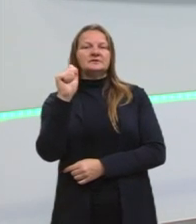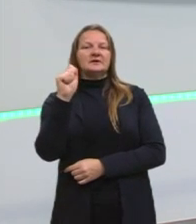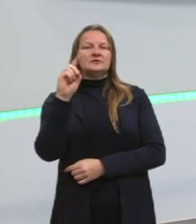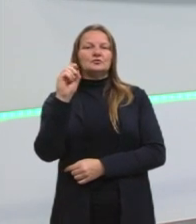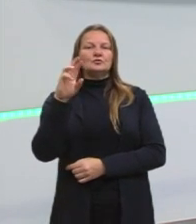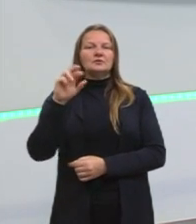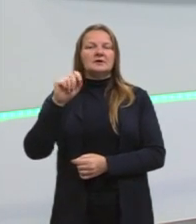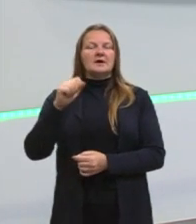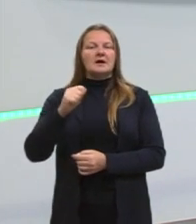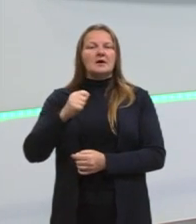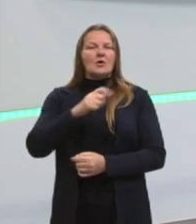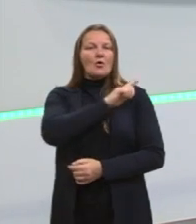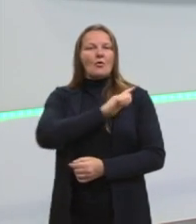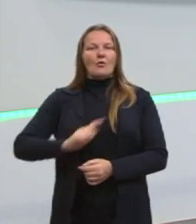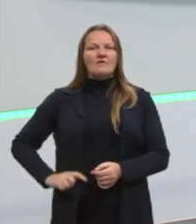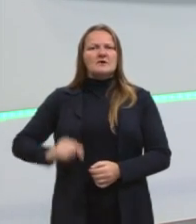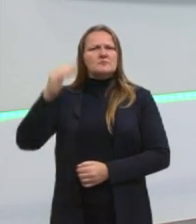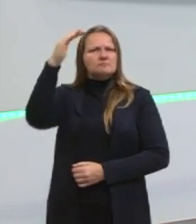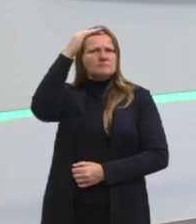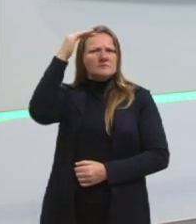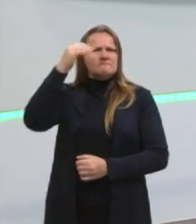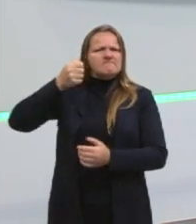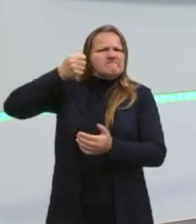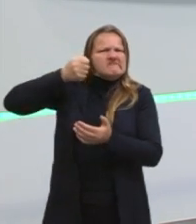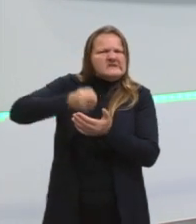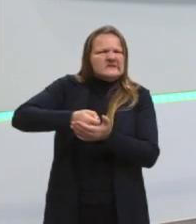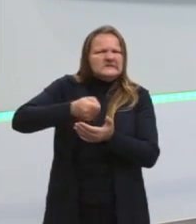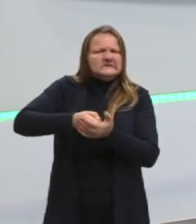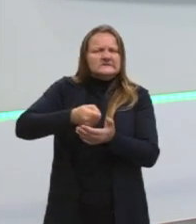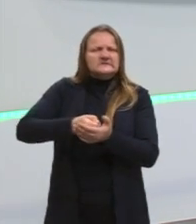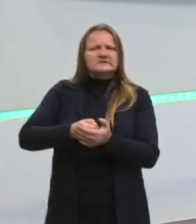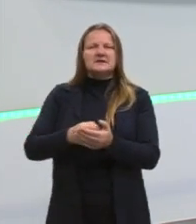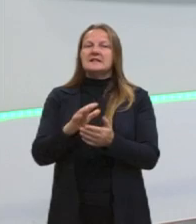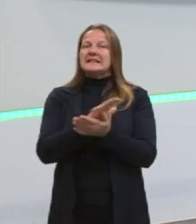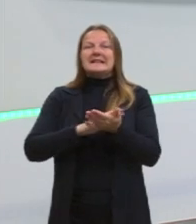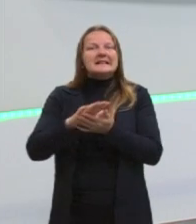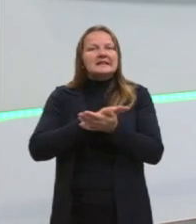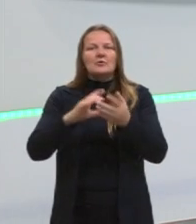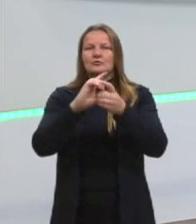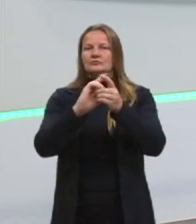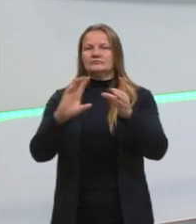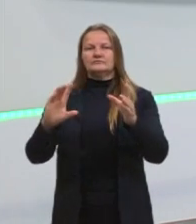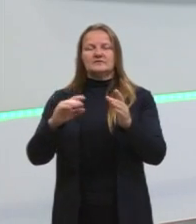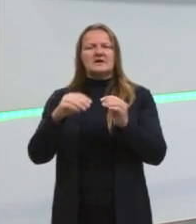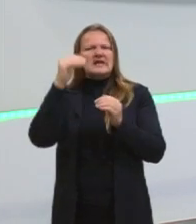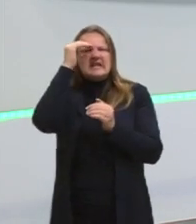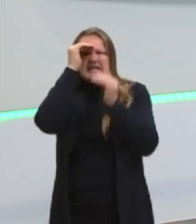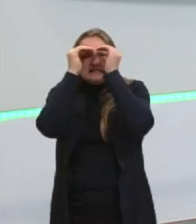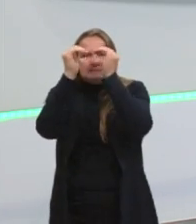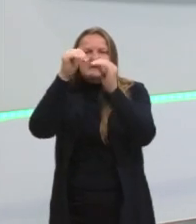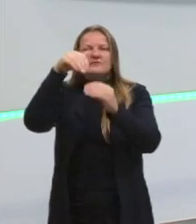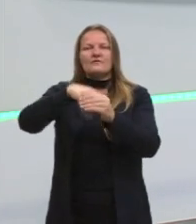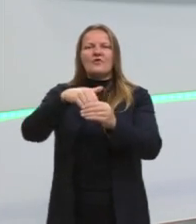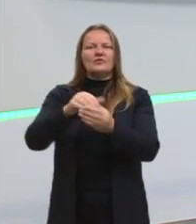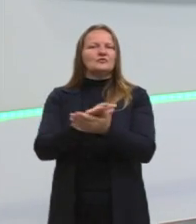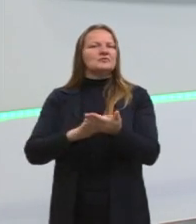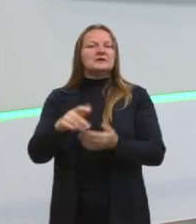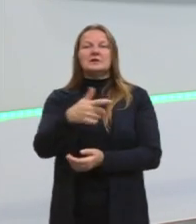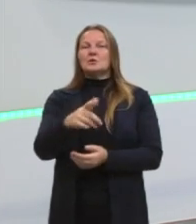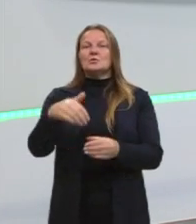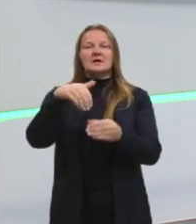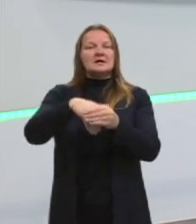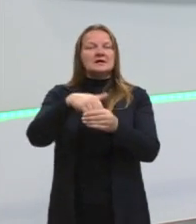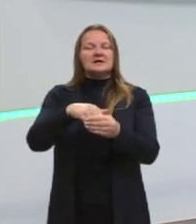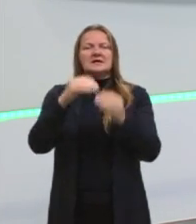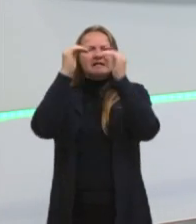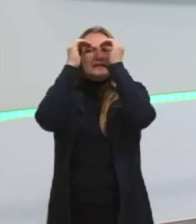autoritário, é um governo que não é democrático, que não respeita o voto, que não tem eleições, que